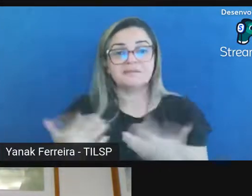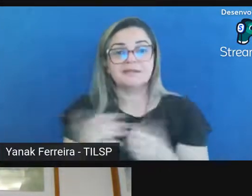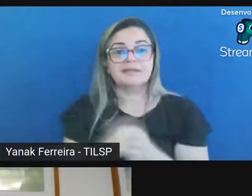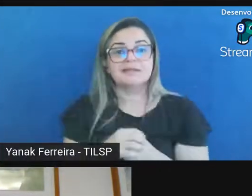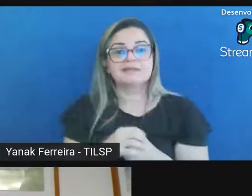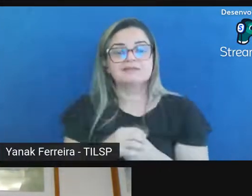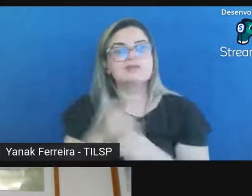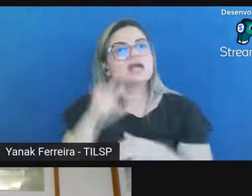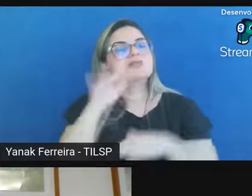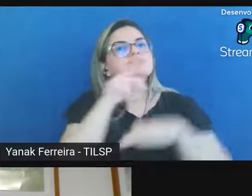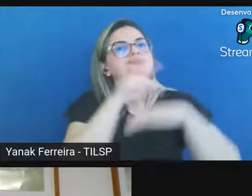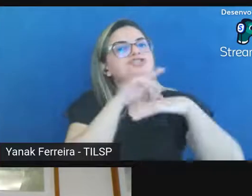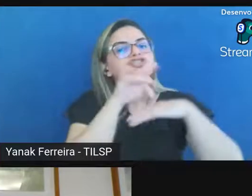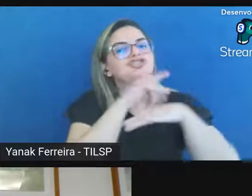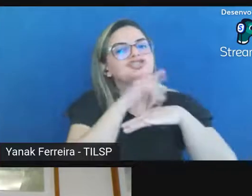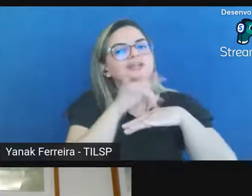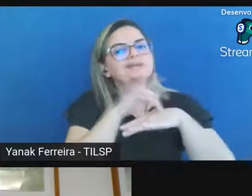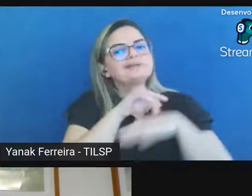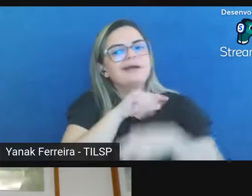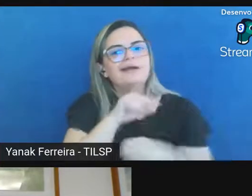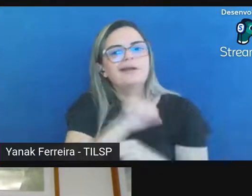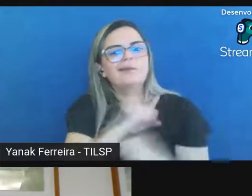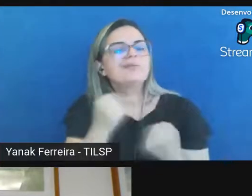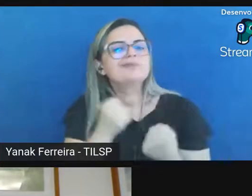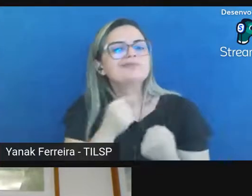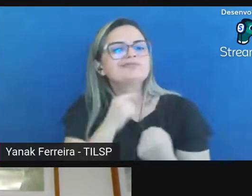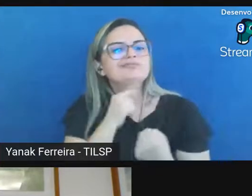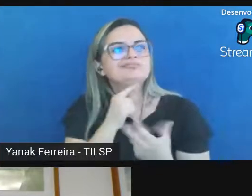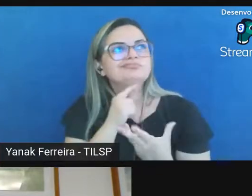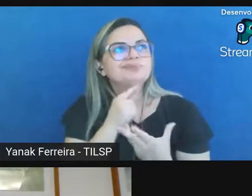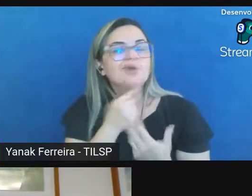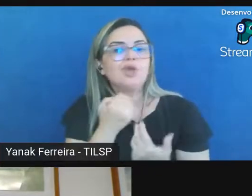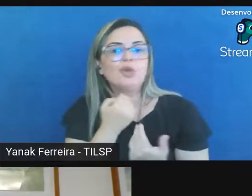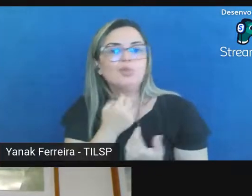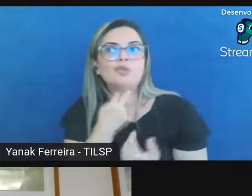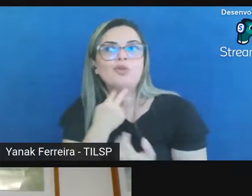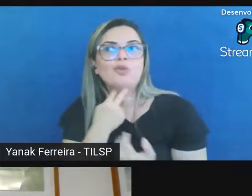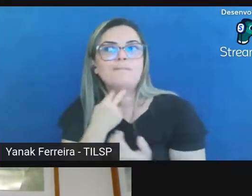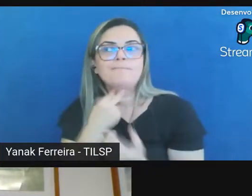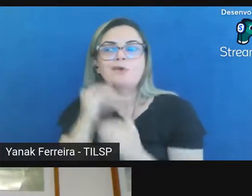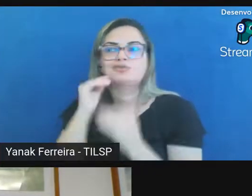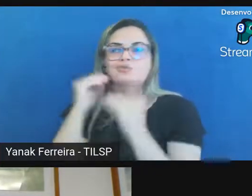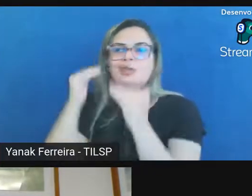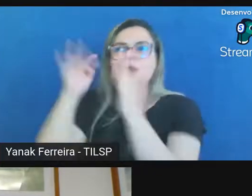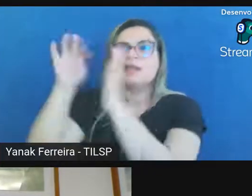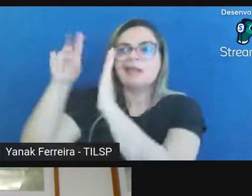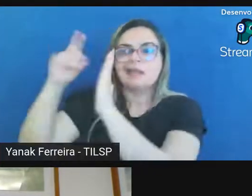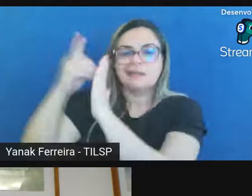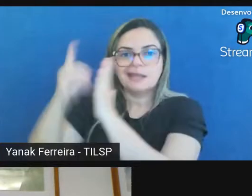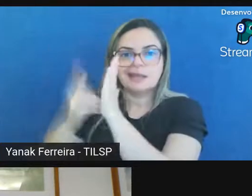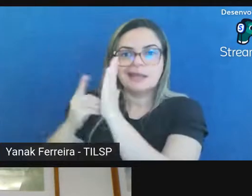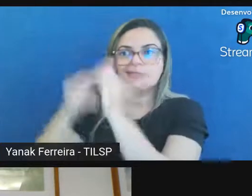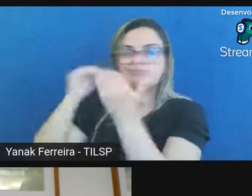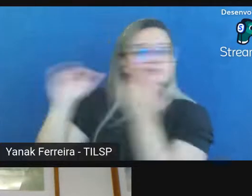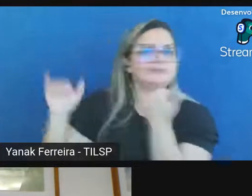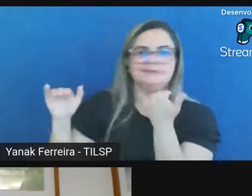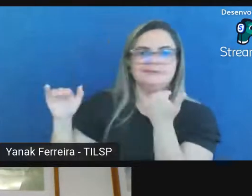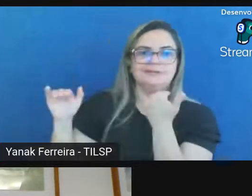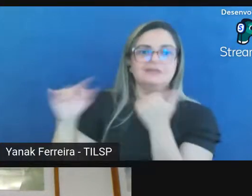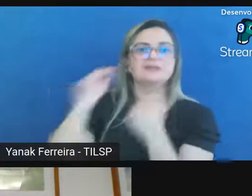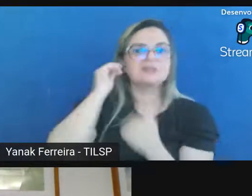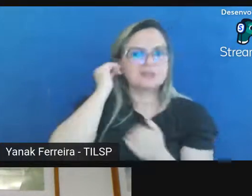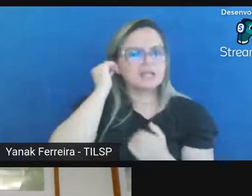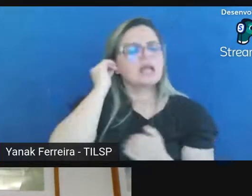digitalizar não dá para dizer que não pode eliminar eu não posso ir contra uma lei federal e um decreto agora pode pode digitalizar e